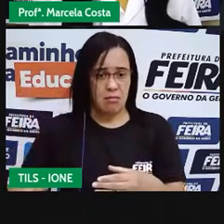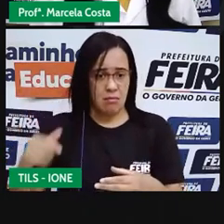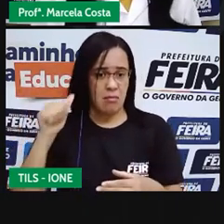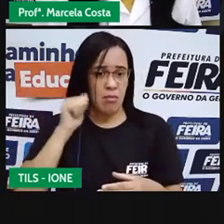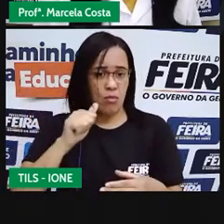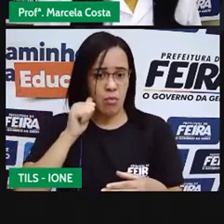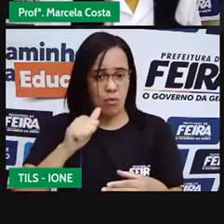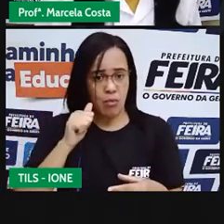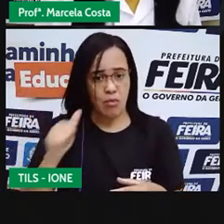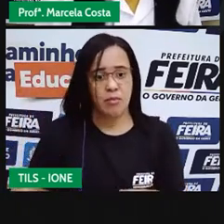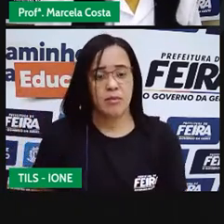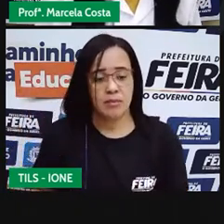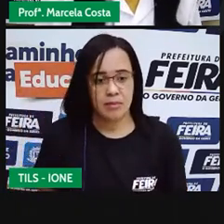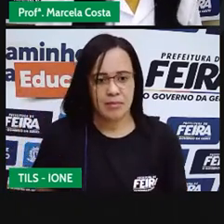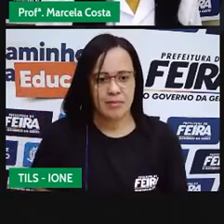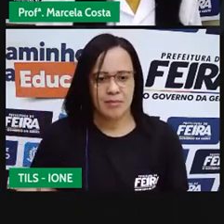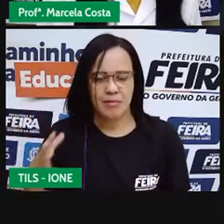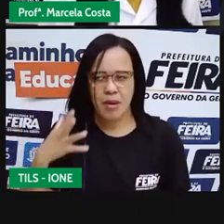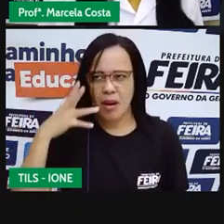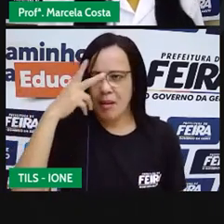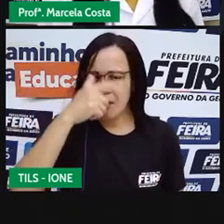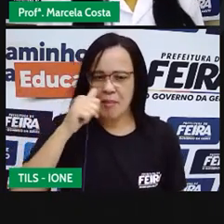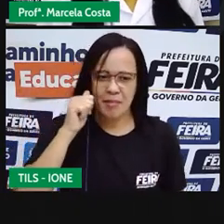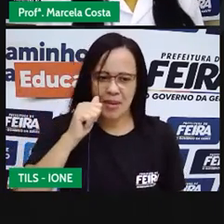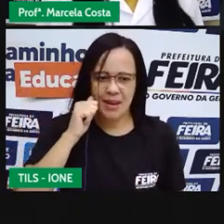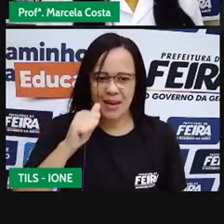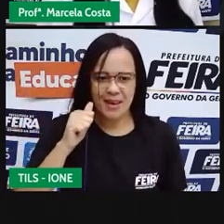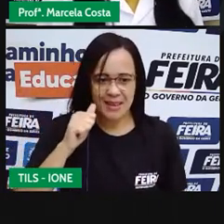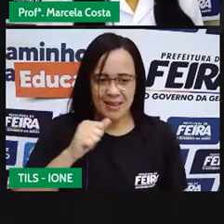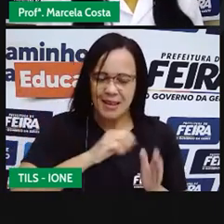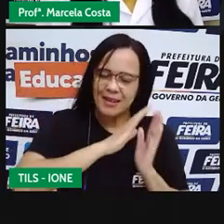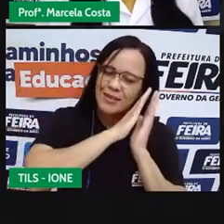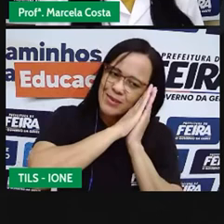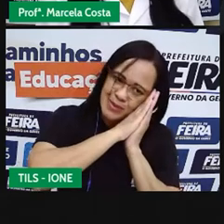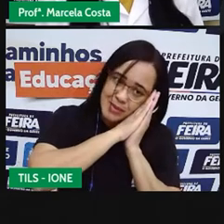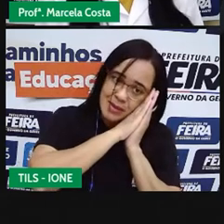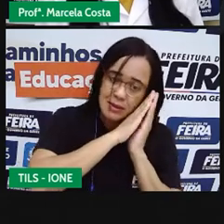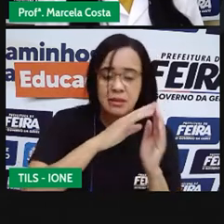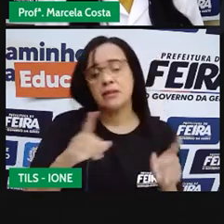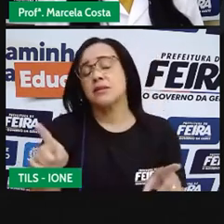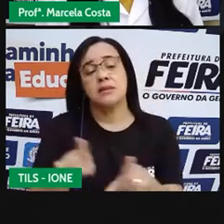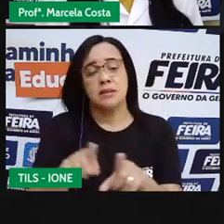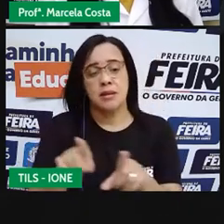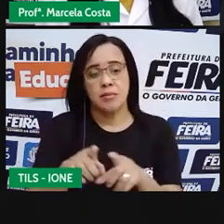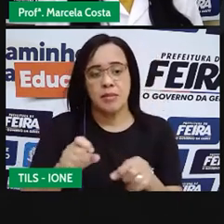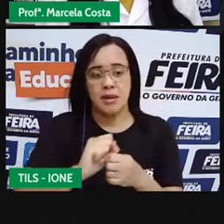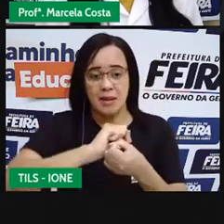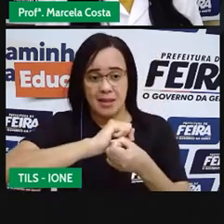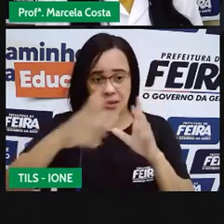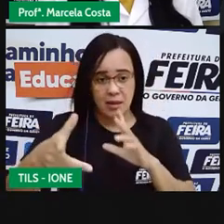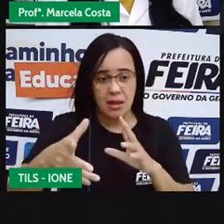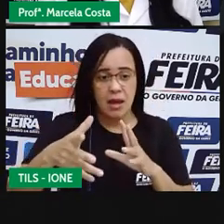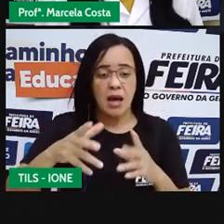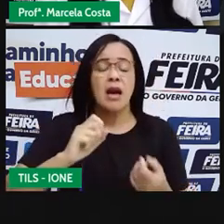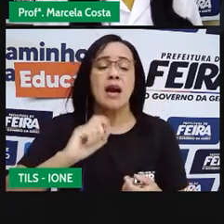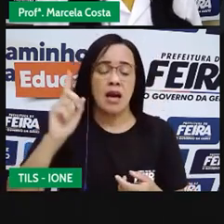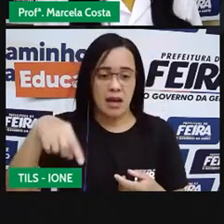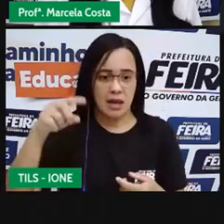a Bela Dormecida e a princesa Elza, da história Frozen.